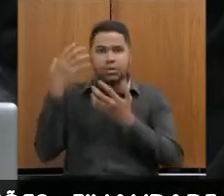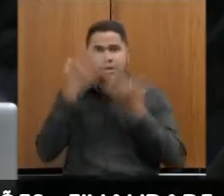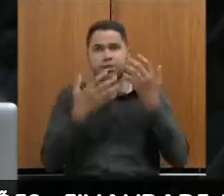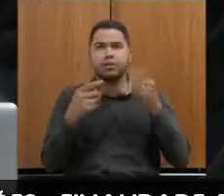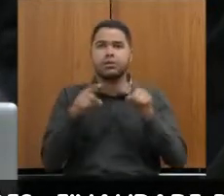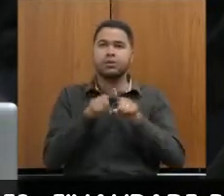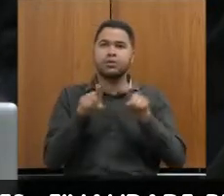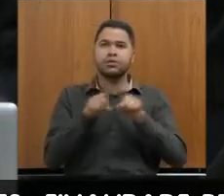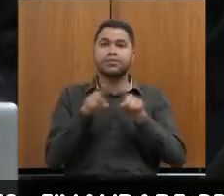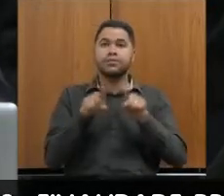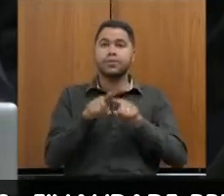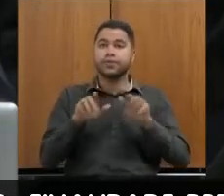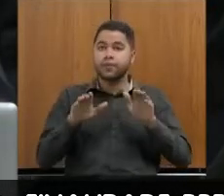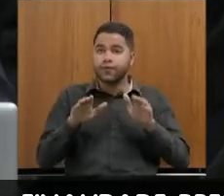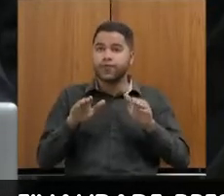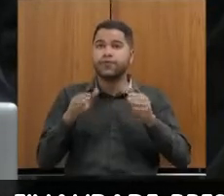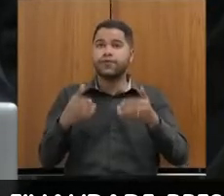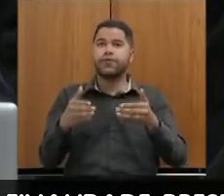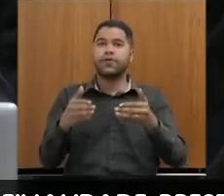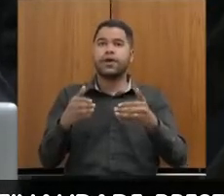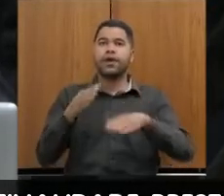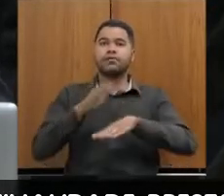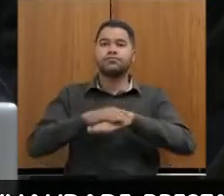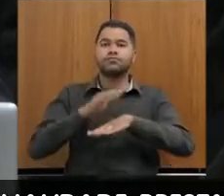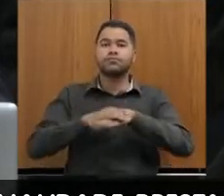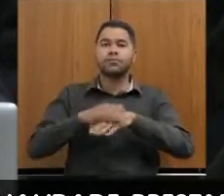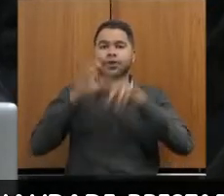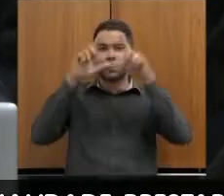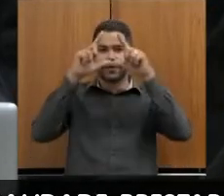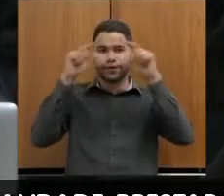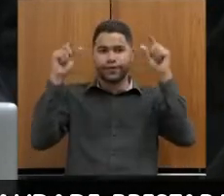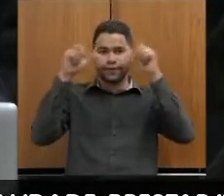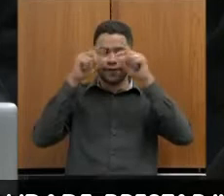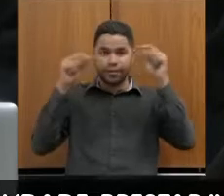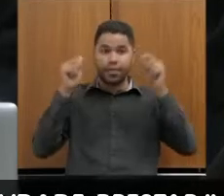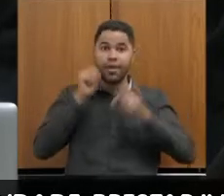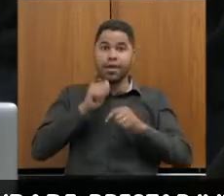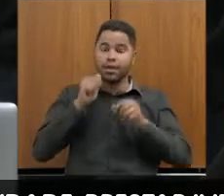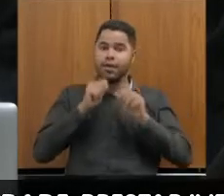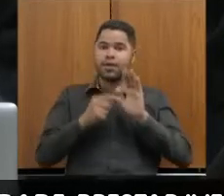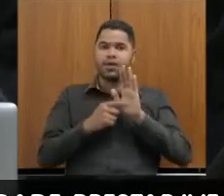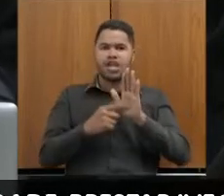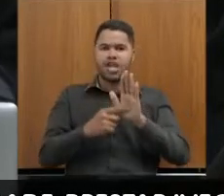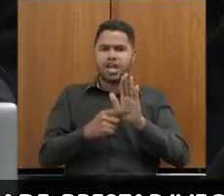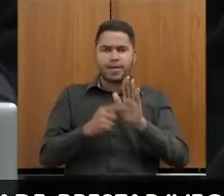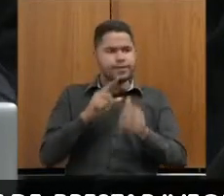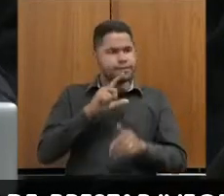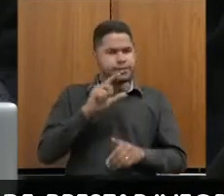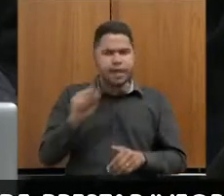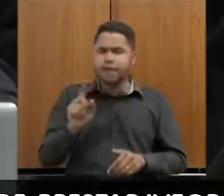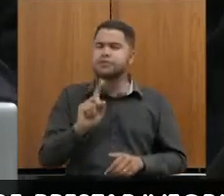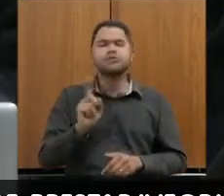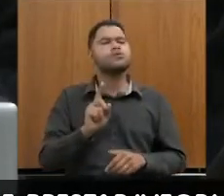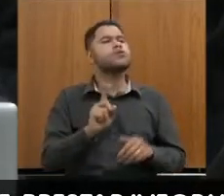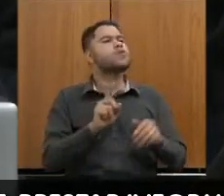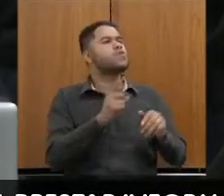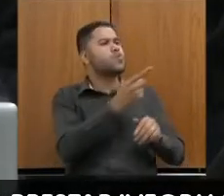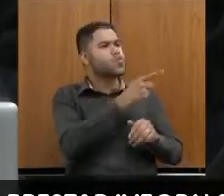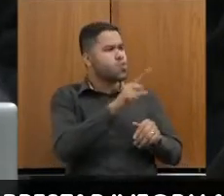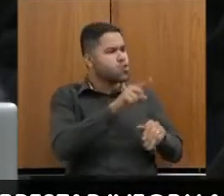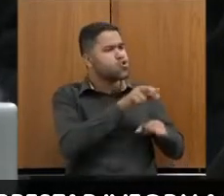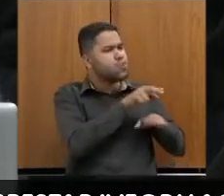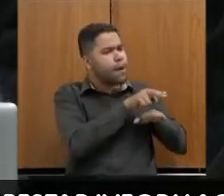atribuídas e focar aqui na questão das enfermeiras que deixaram bem claro que elas não iriam sair até que o último